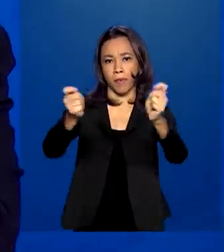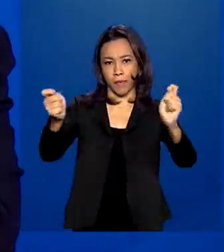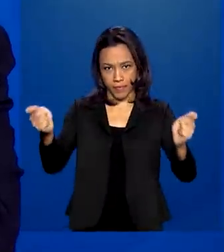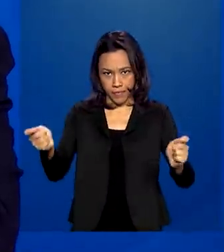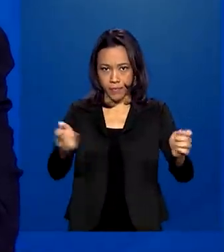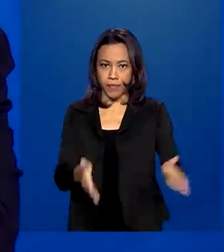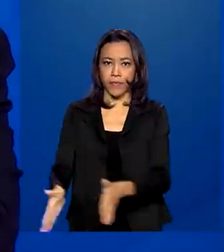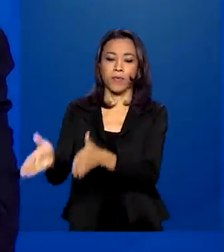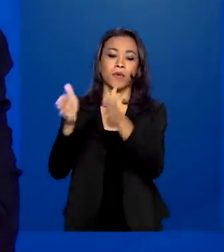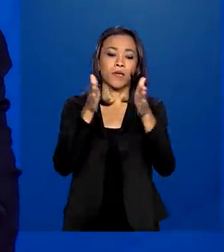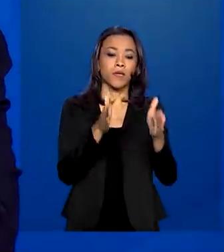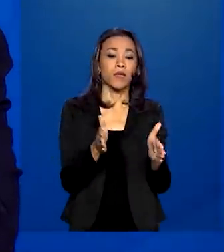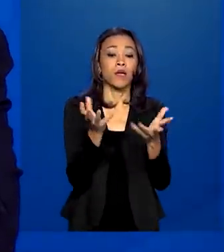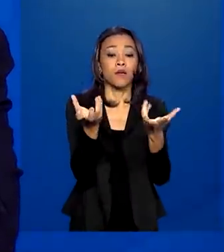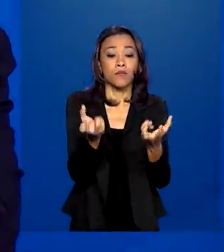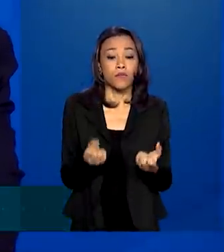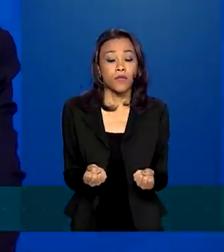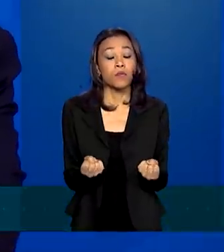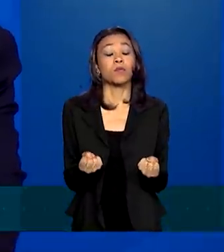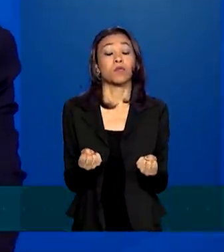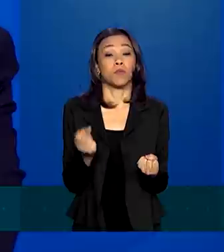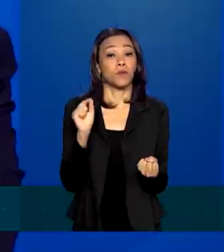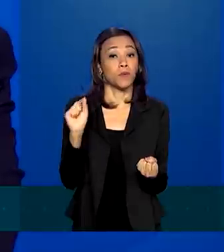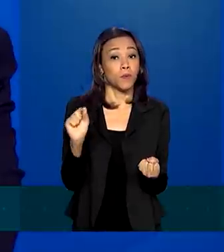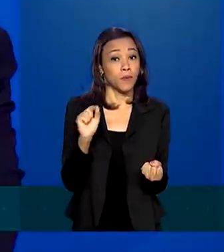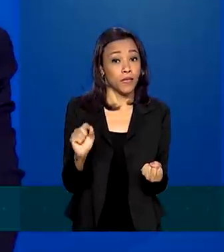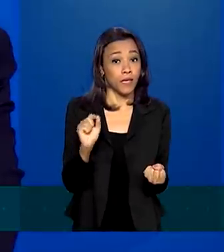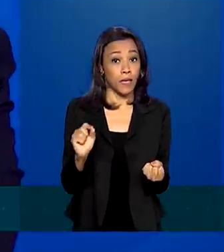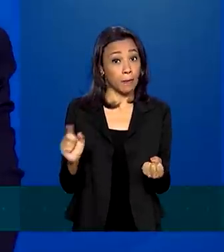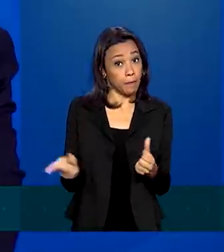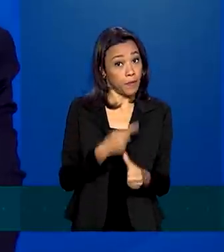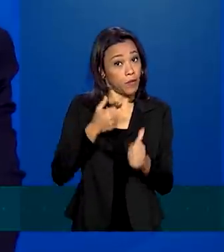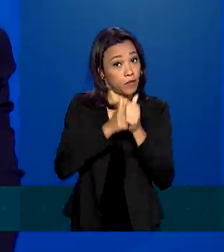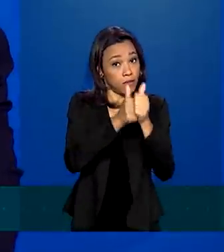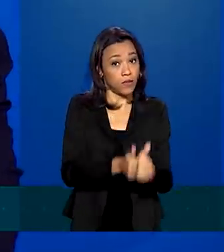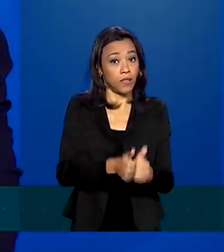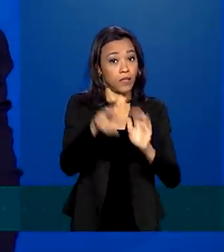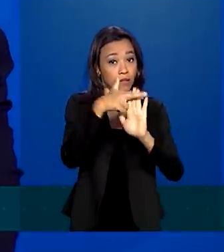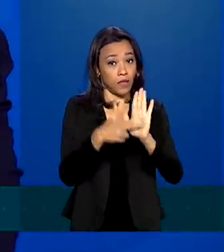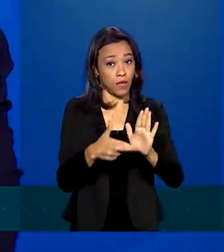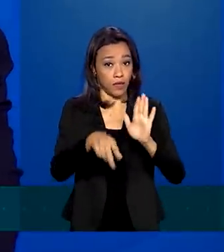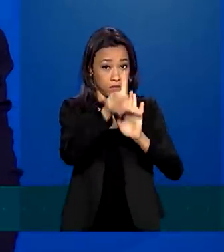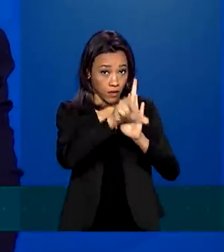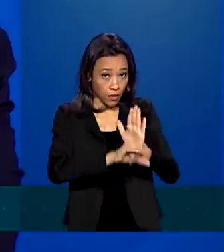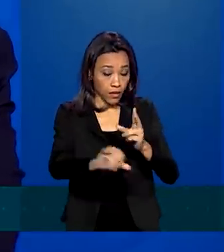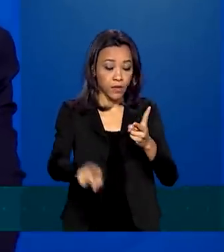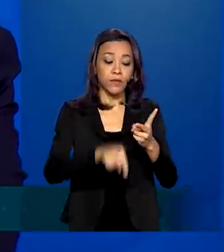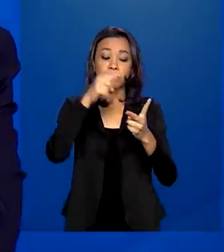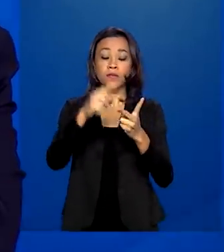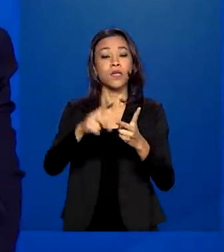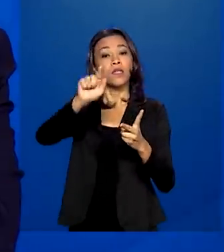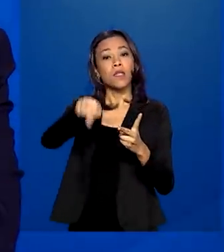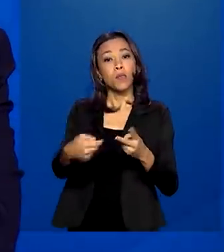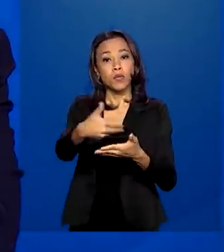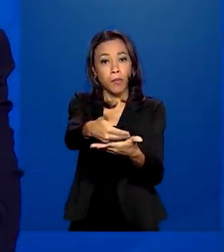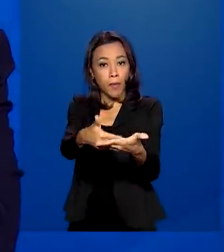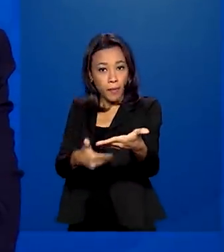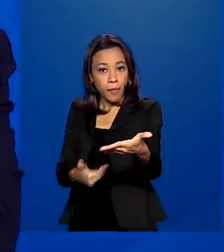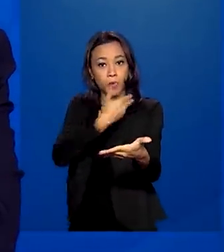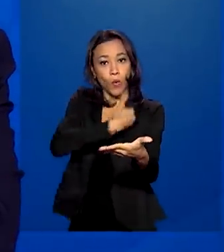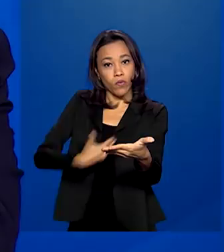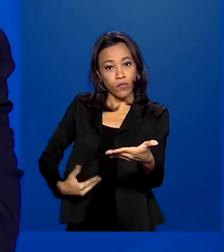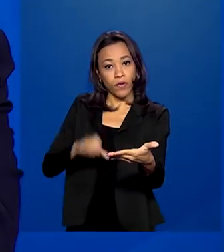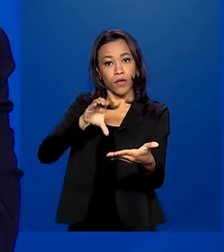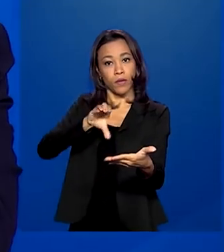Nós vamos buscar os elegíveis como? Atendendo os requisitos da lei, passando pelo cadastro único, mais as informações